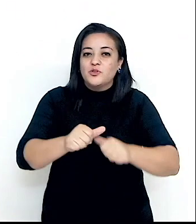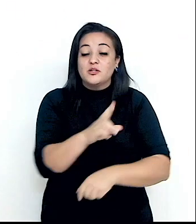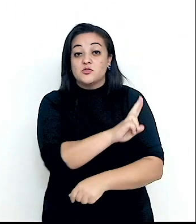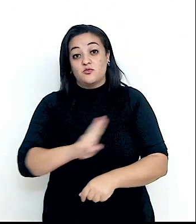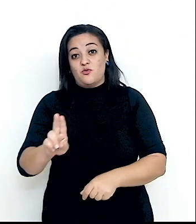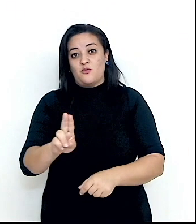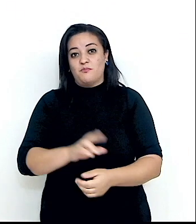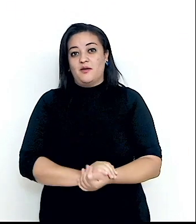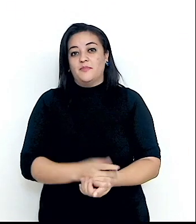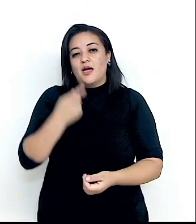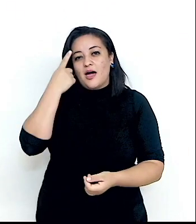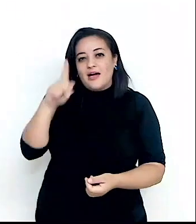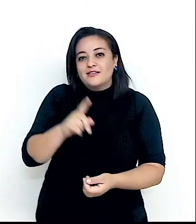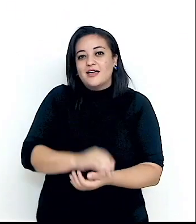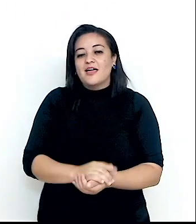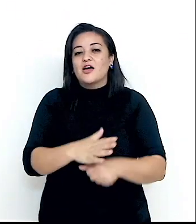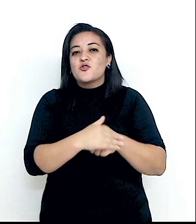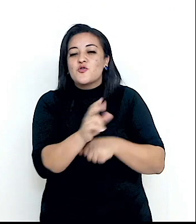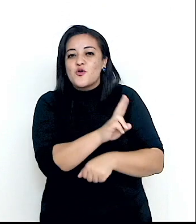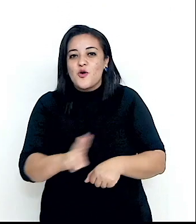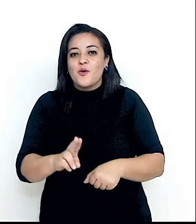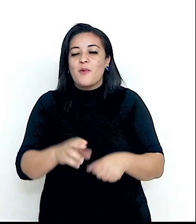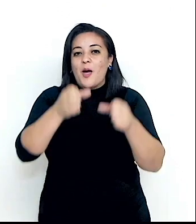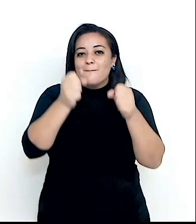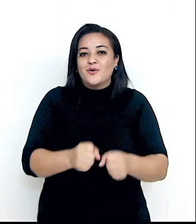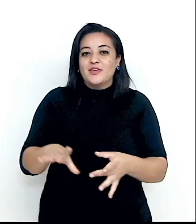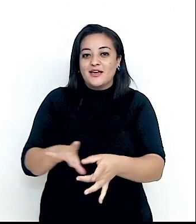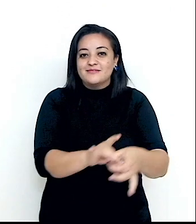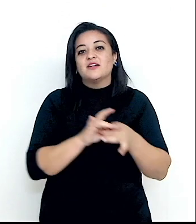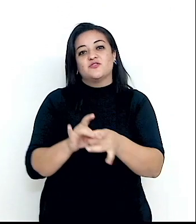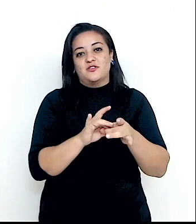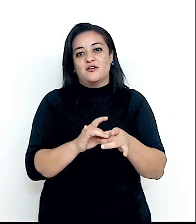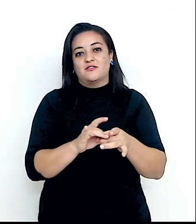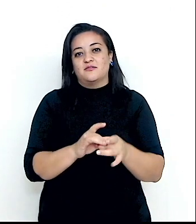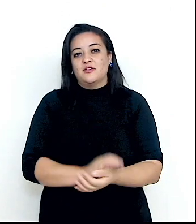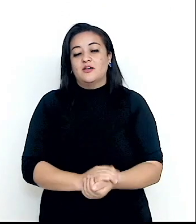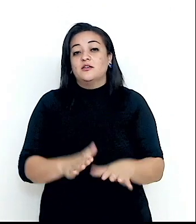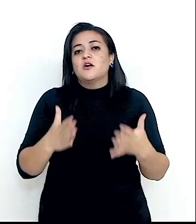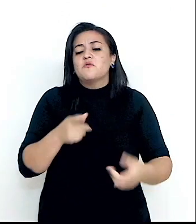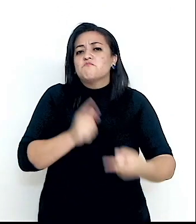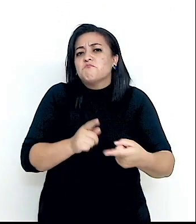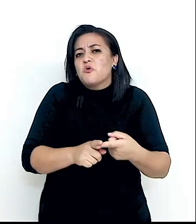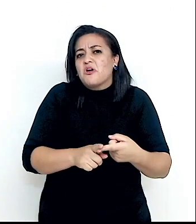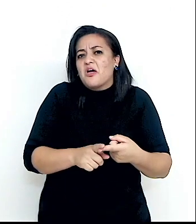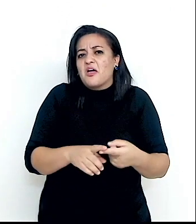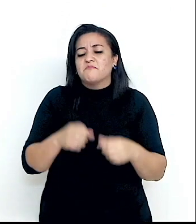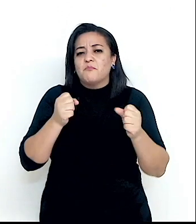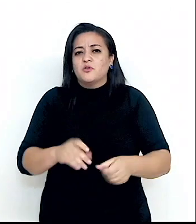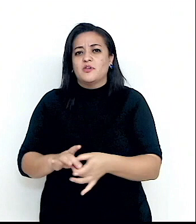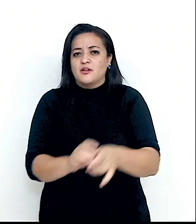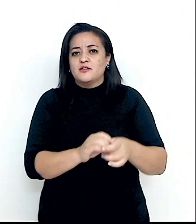nome, porque a ideia era que ela se chamasse Poderes Associados. Então, ele disse, por que não, as Nações